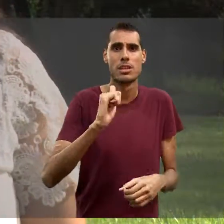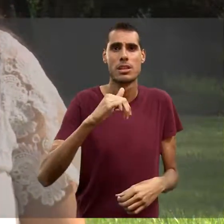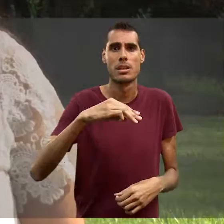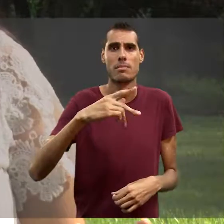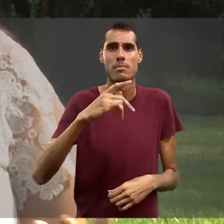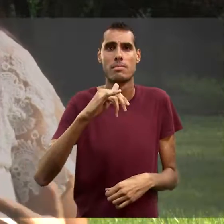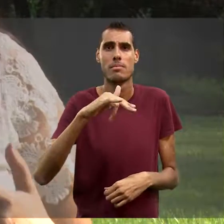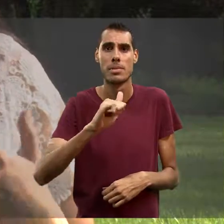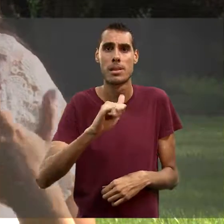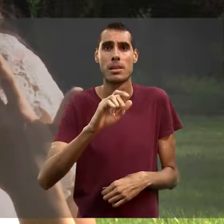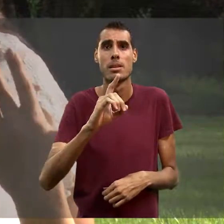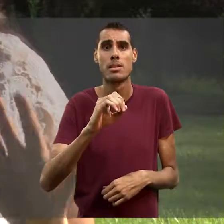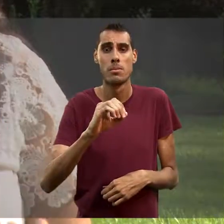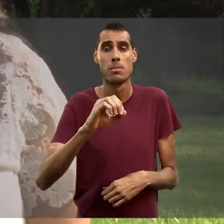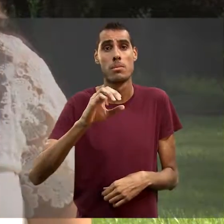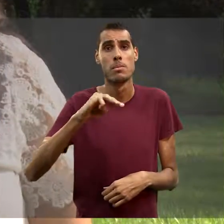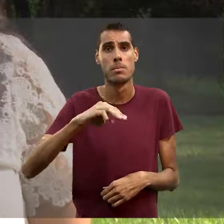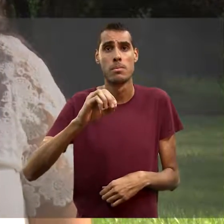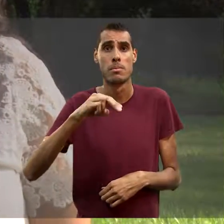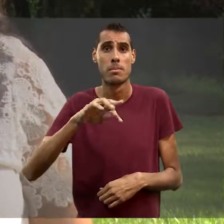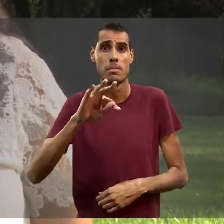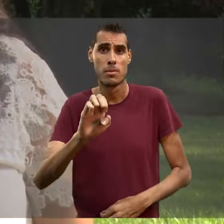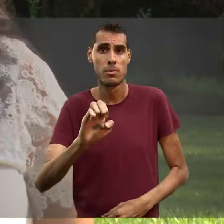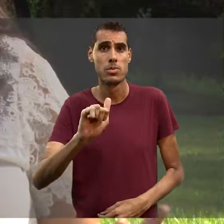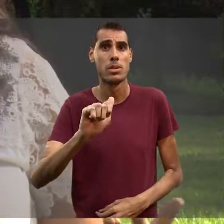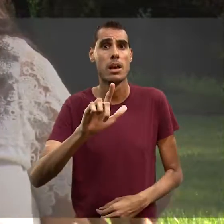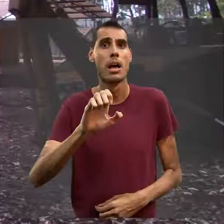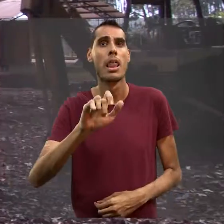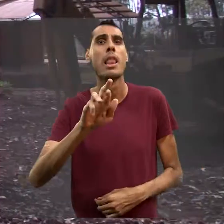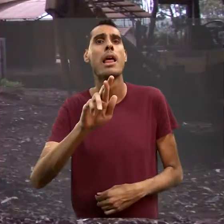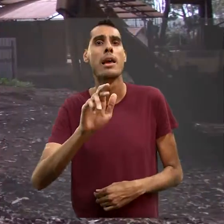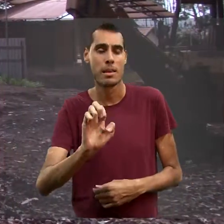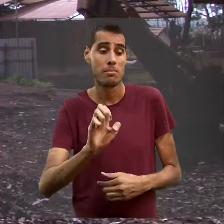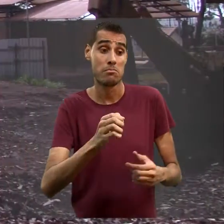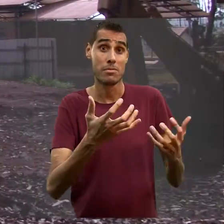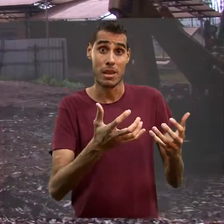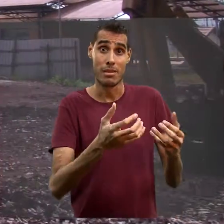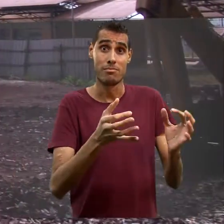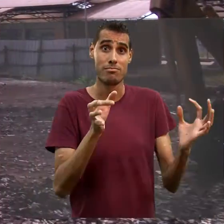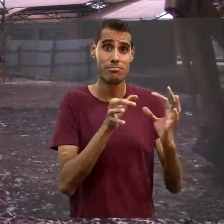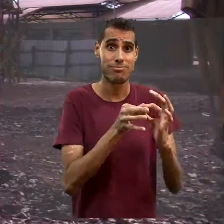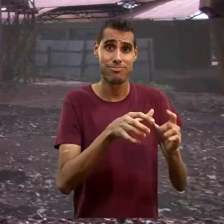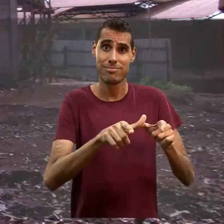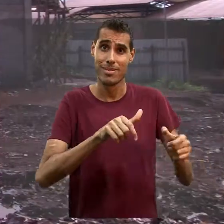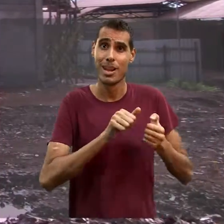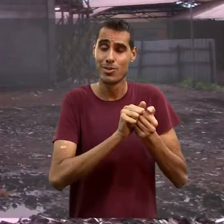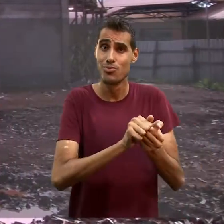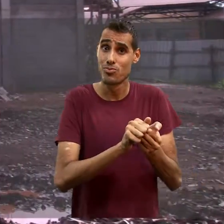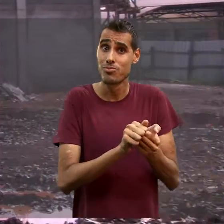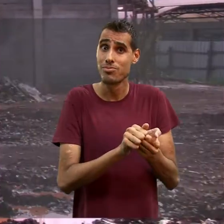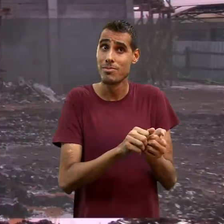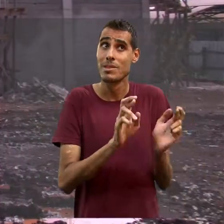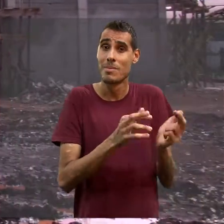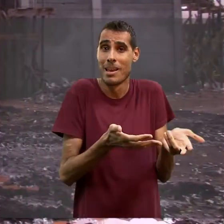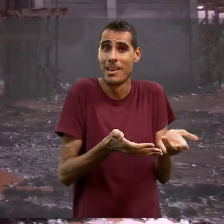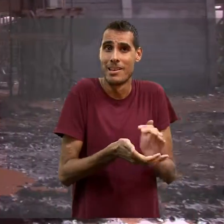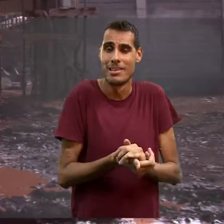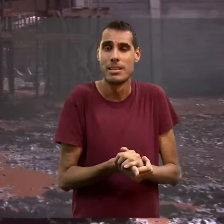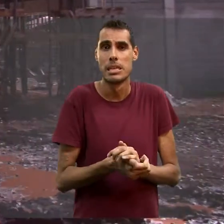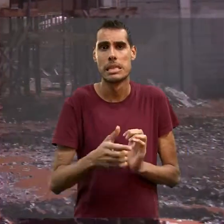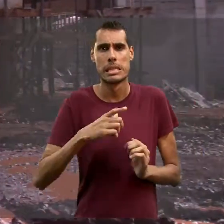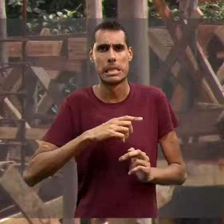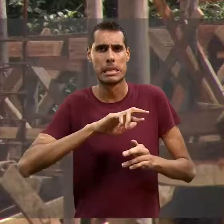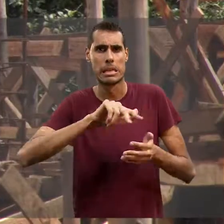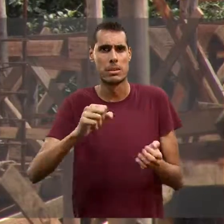colaborar com o nosso campus e ela espera isso dos nossos alunos. Há uma série de instalações sendo construídas, como estufas,